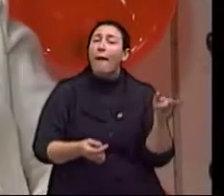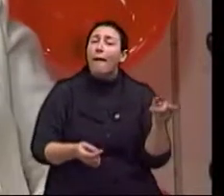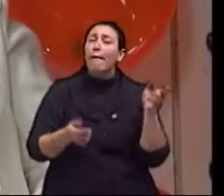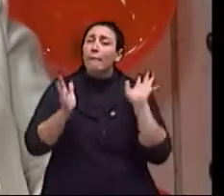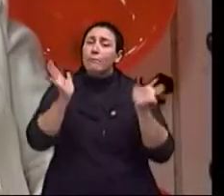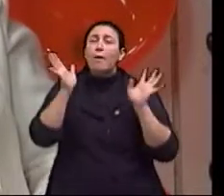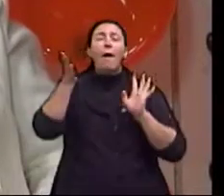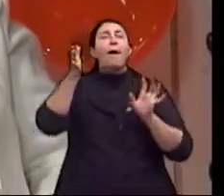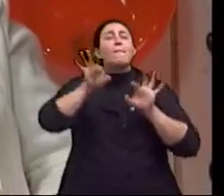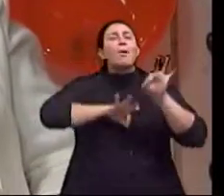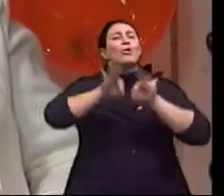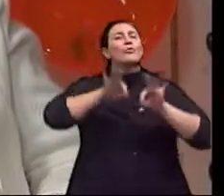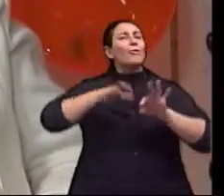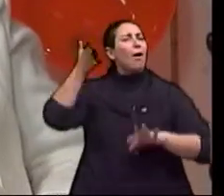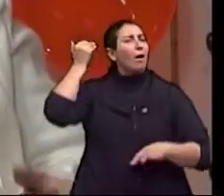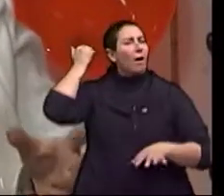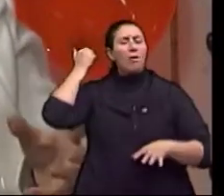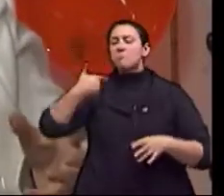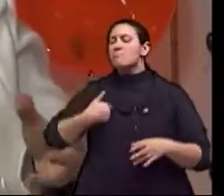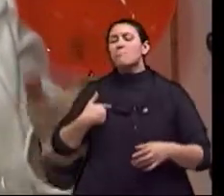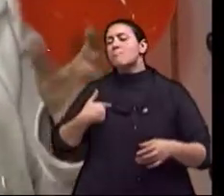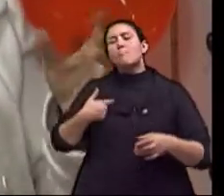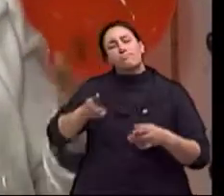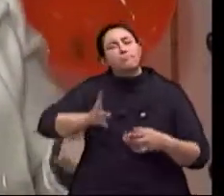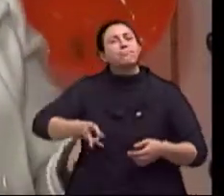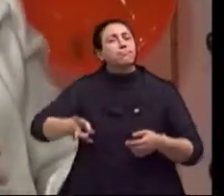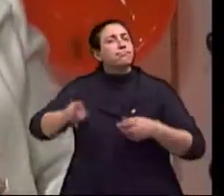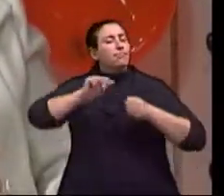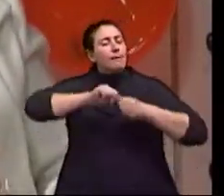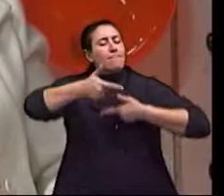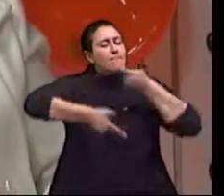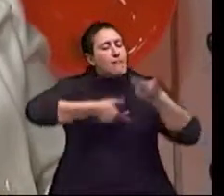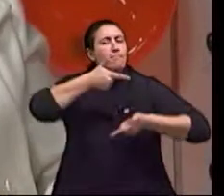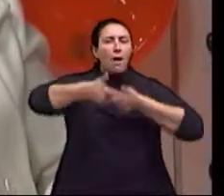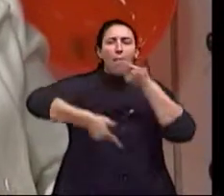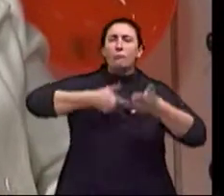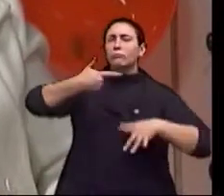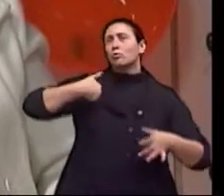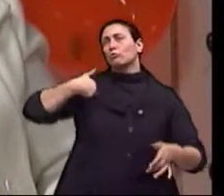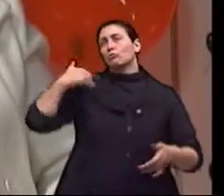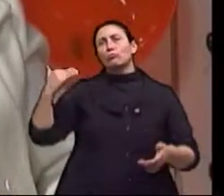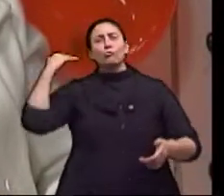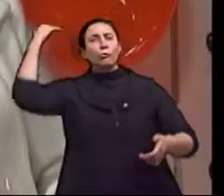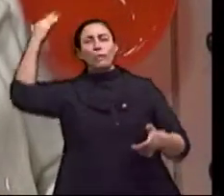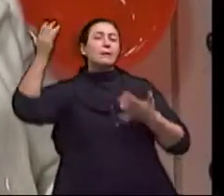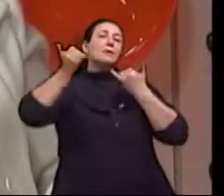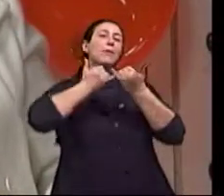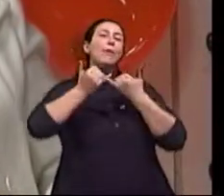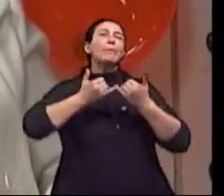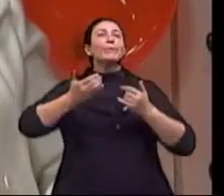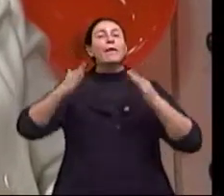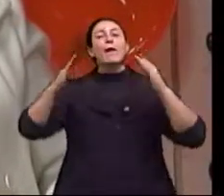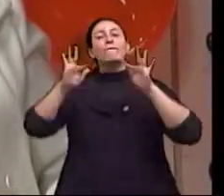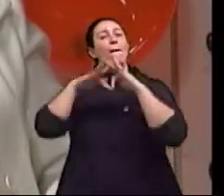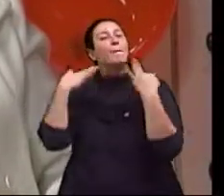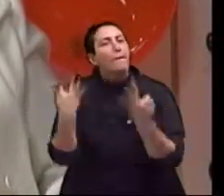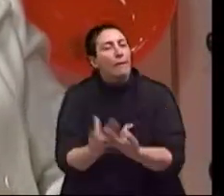já deveriam ter sido encerrados, que seriam relacionados a adultez jovem, como construir a família,